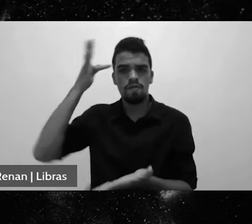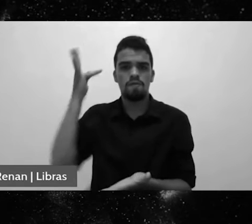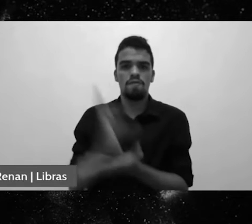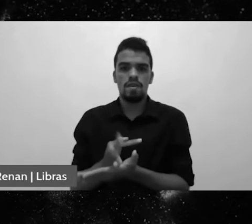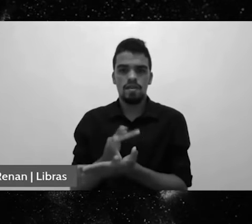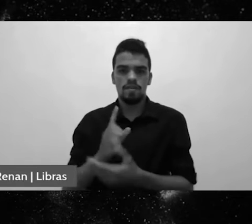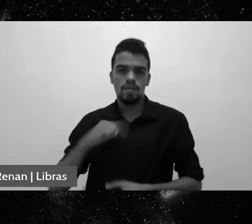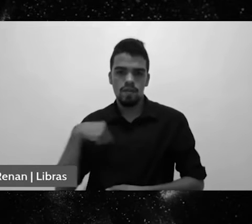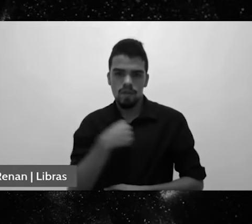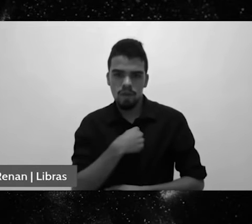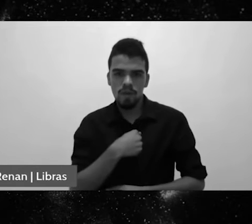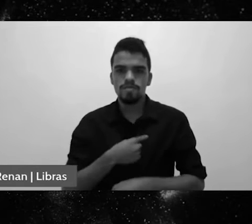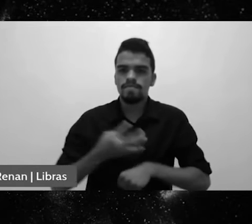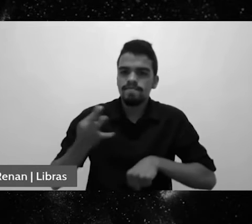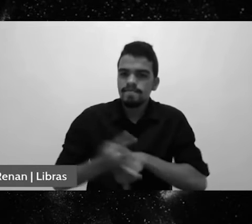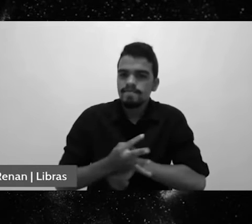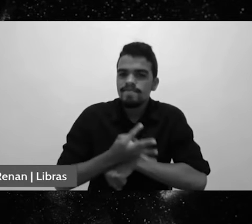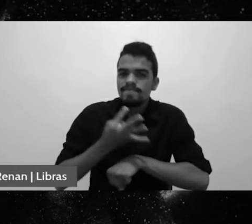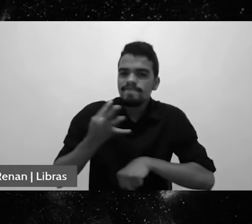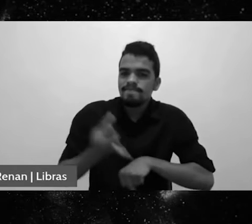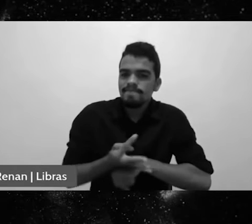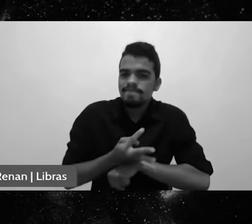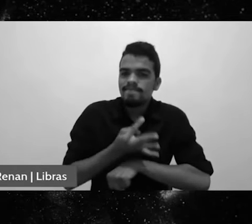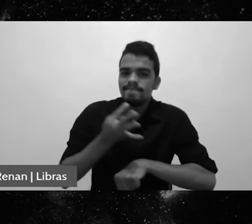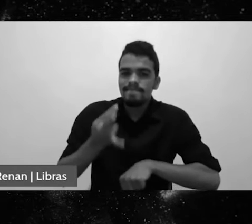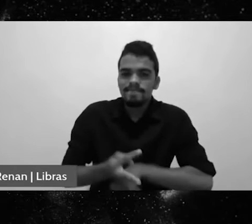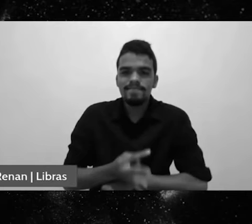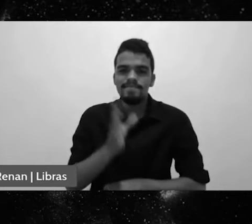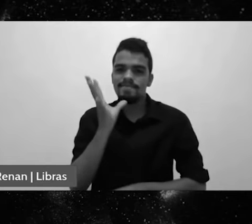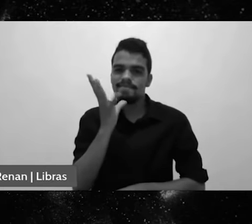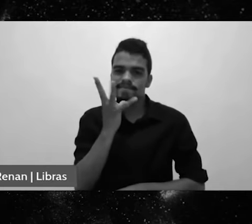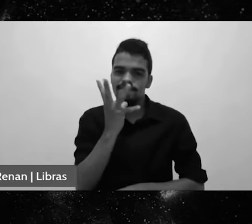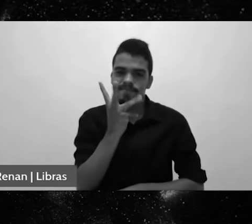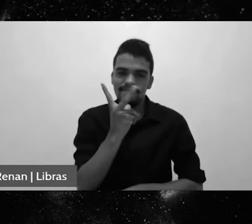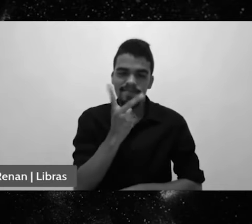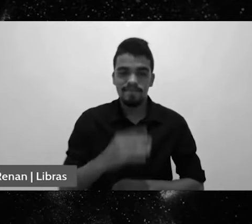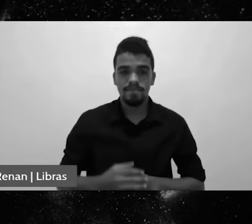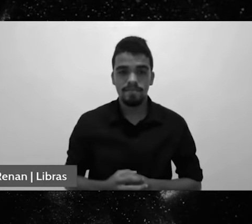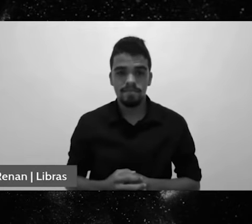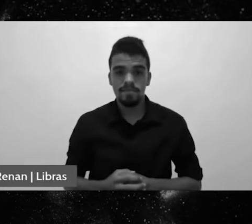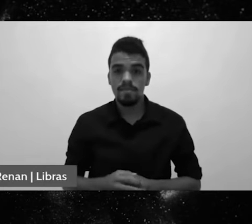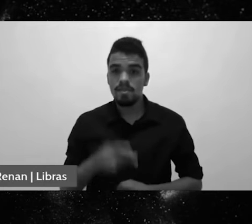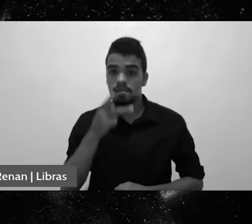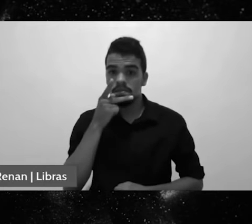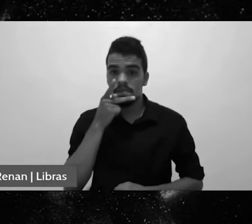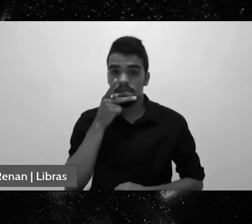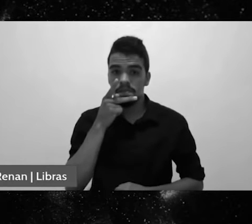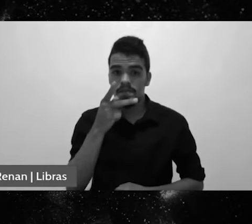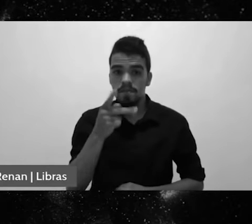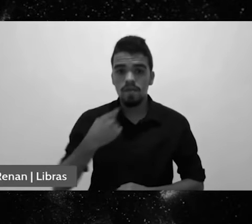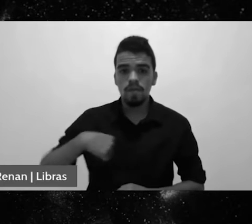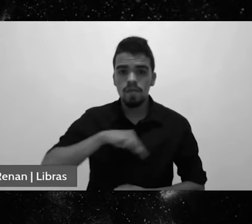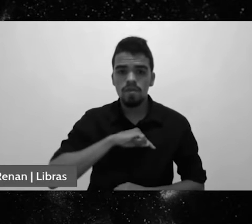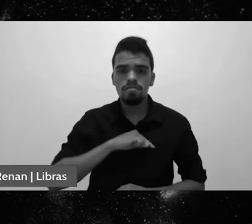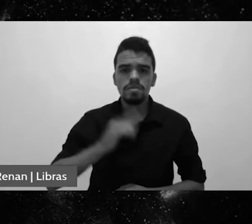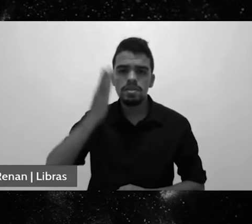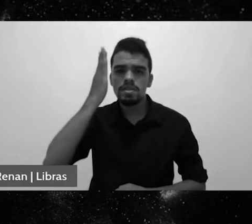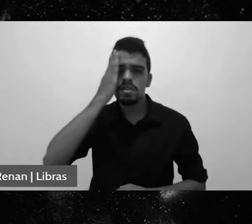Quando nós falamos das profecias, em geral, nossa expectativa é de encontrar